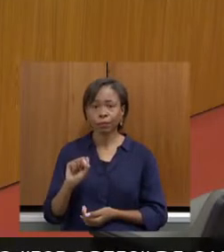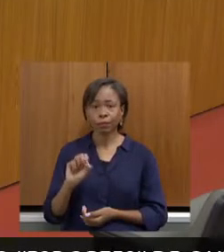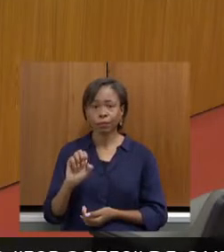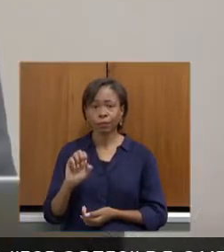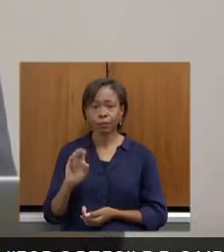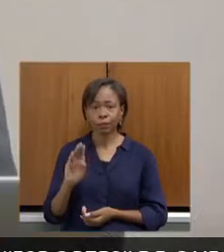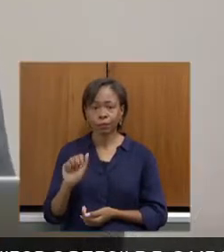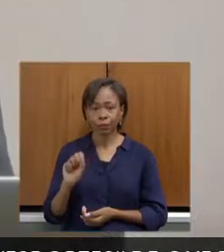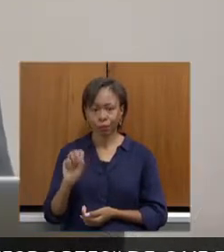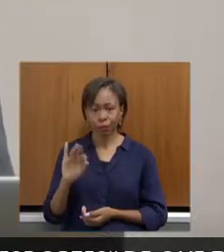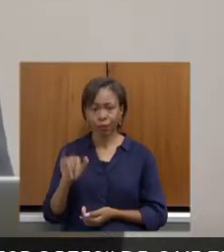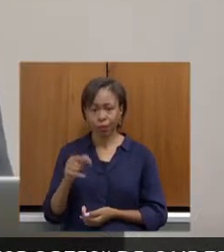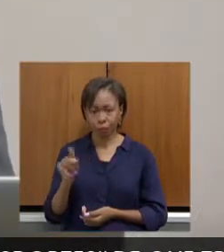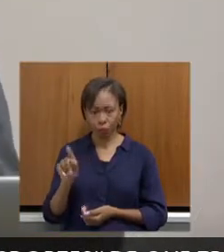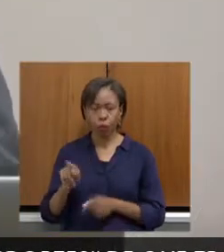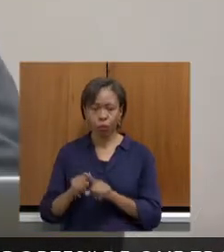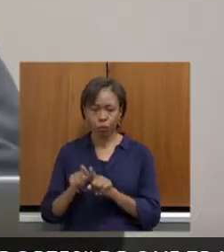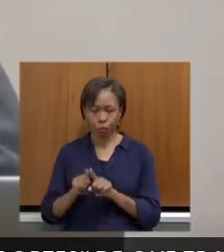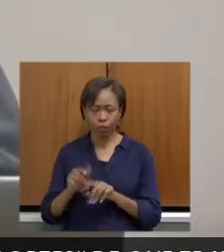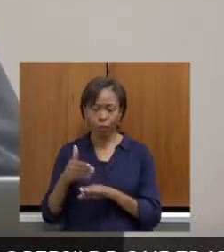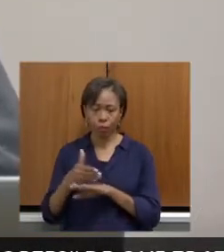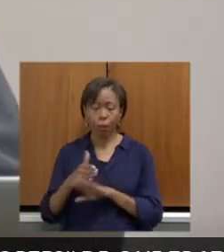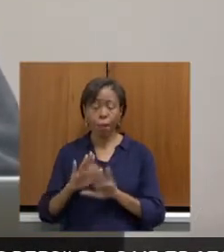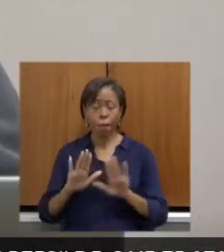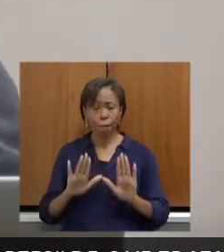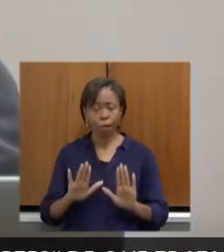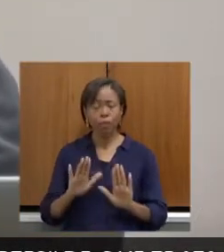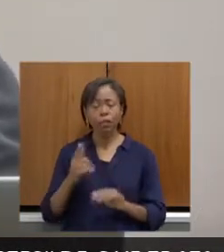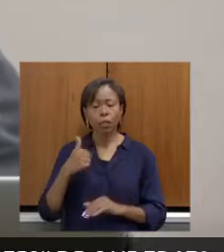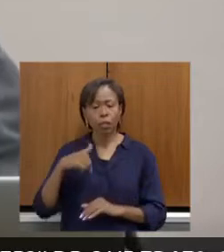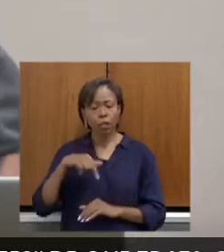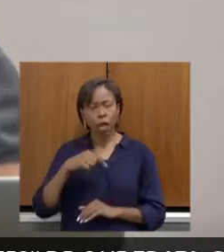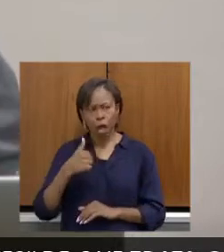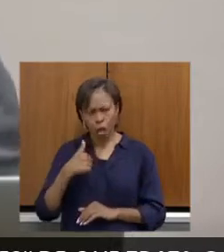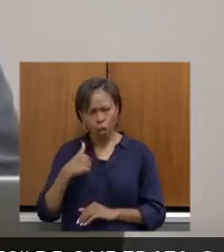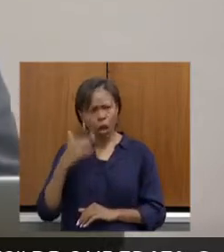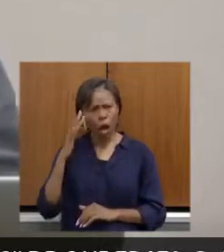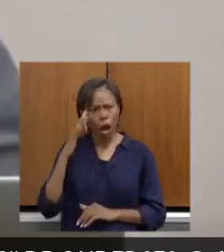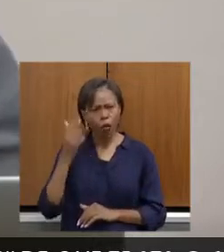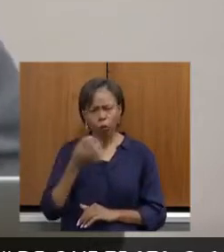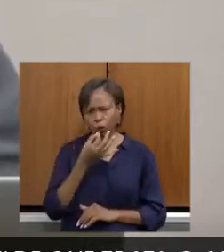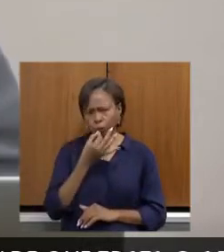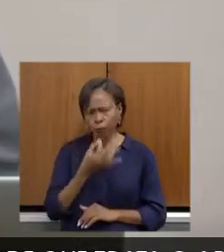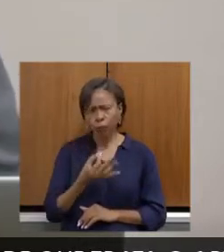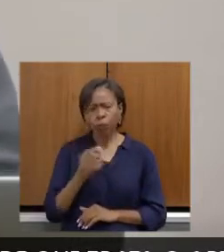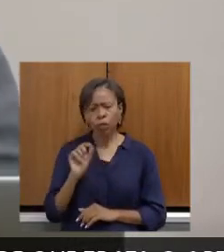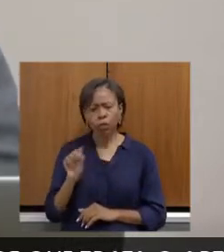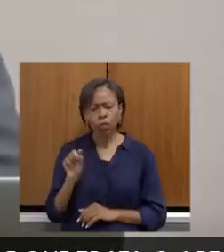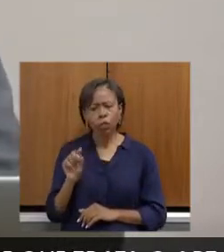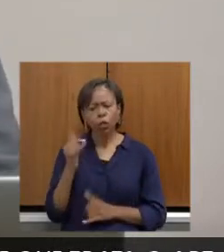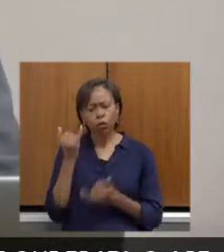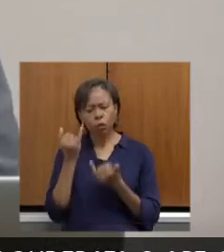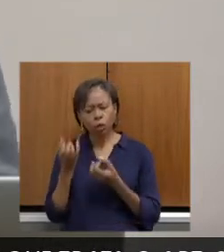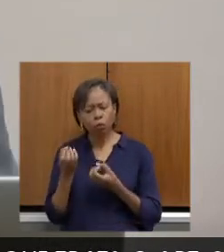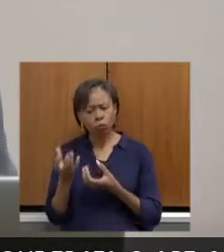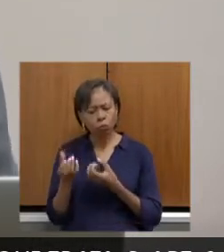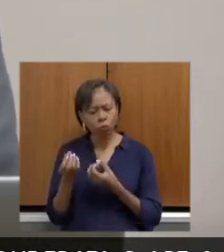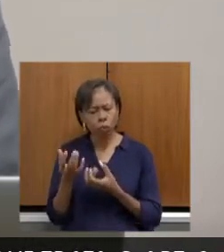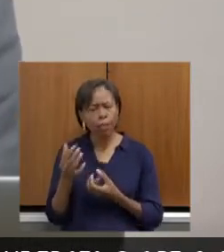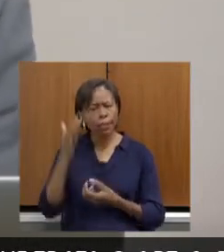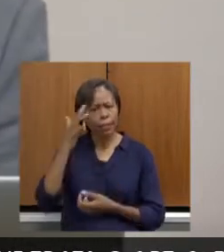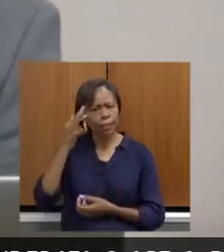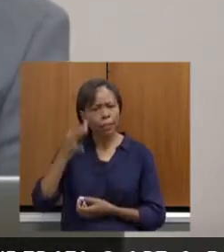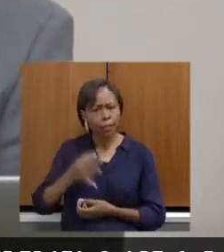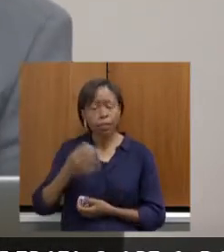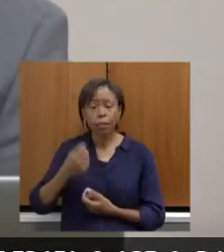também. Bom, gente, então eu acho que disso daqui que a gente está tirando, mais ou menos, é uma certeza de que temos